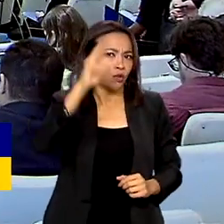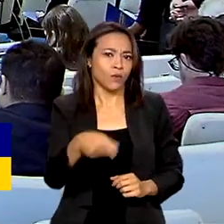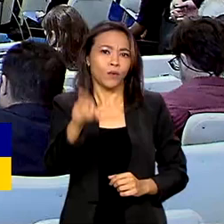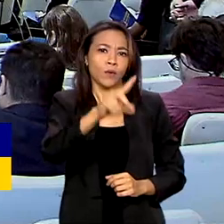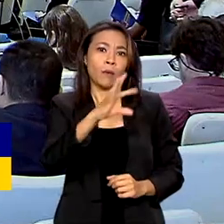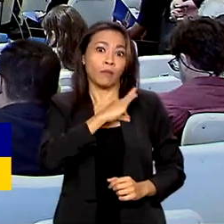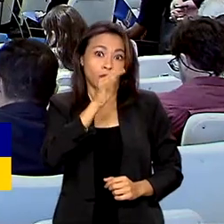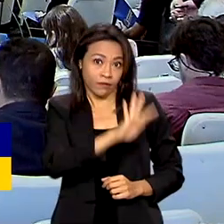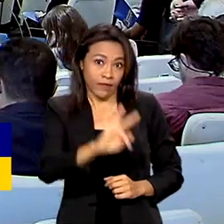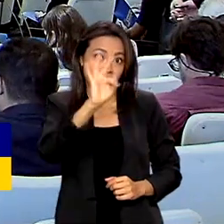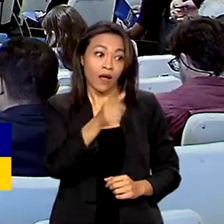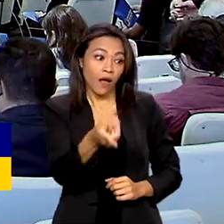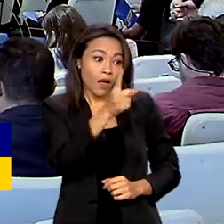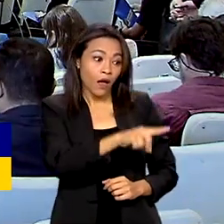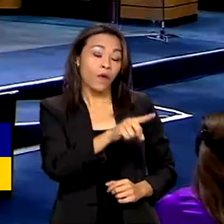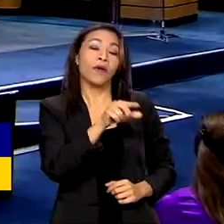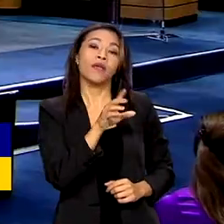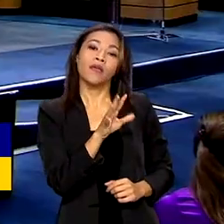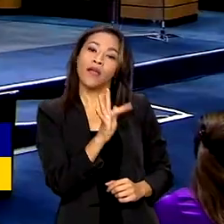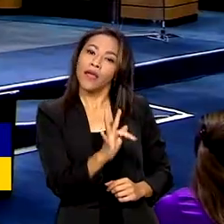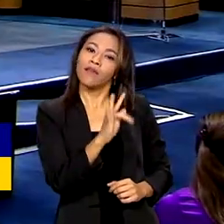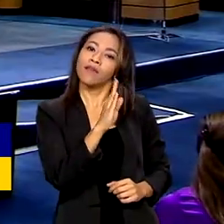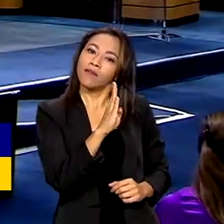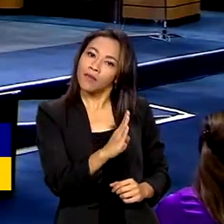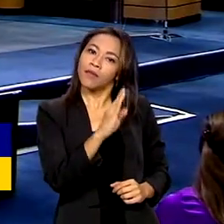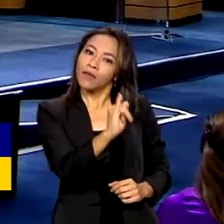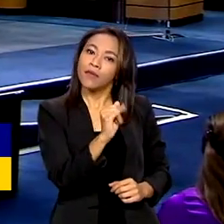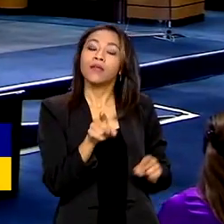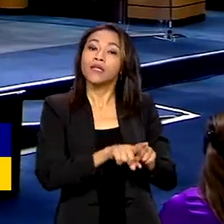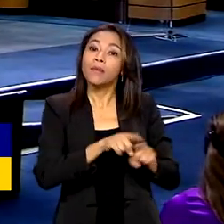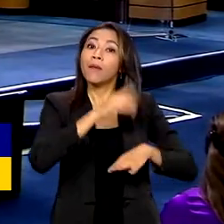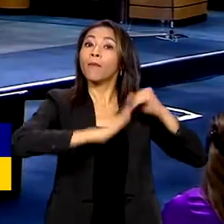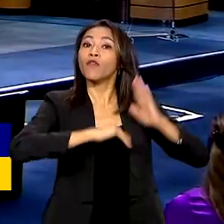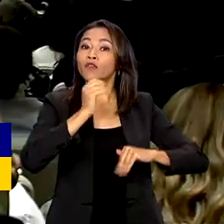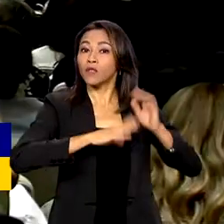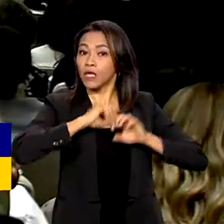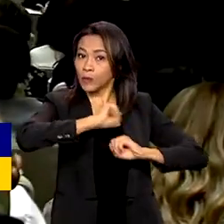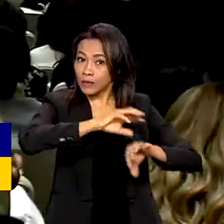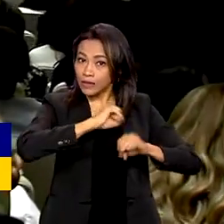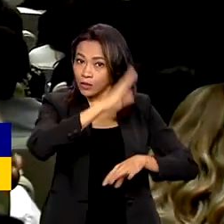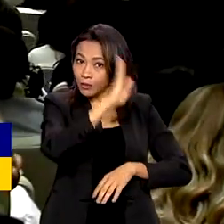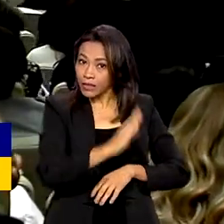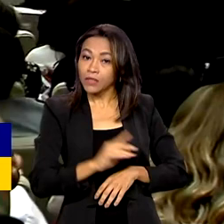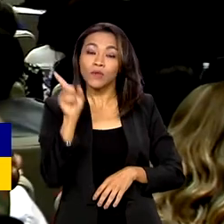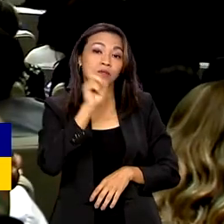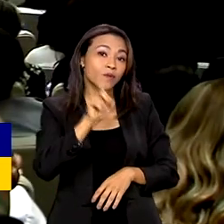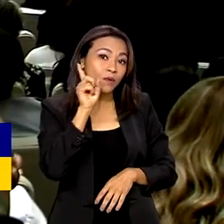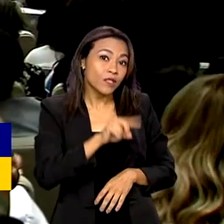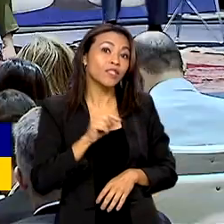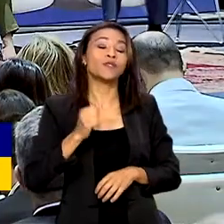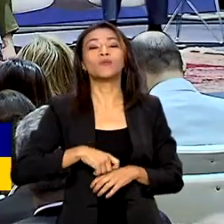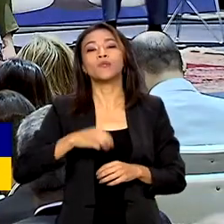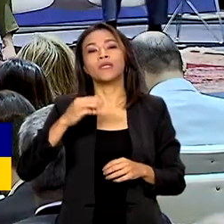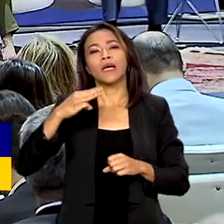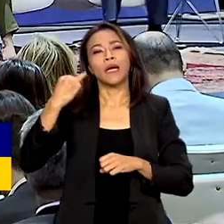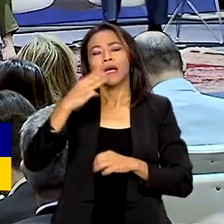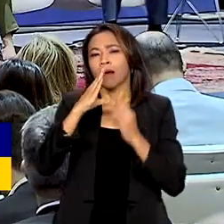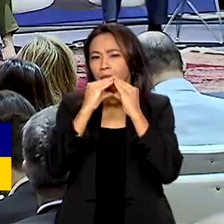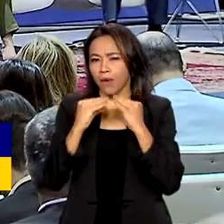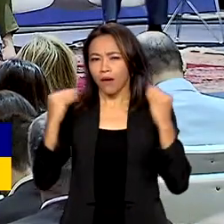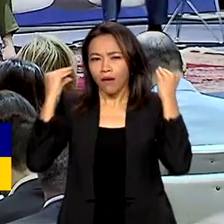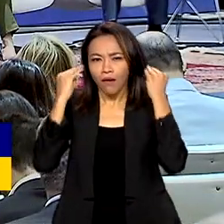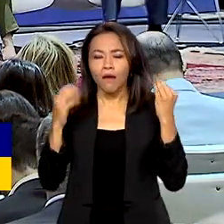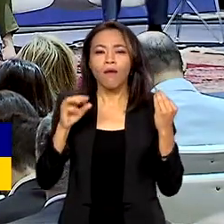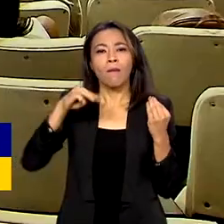Polícia Federal e do FBI e profissionais da educação do Brasil, Estados Unidos, Marrocos, México